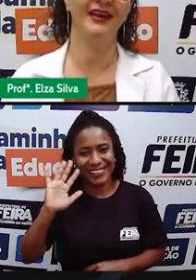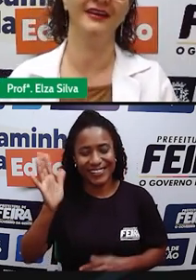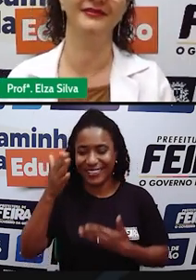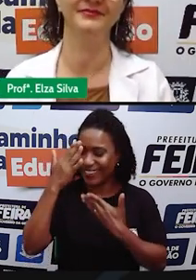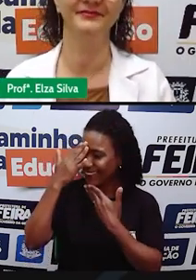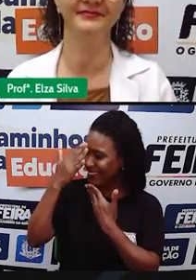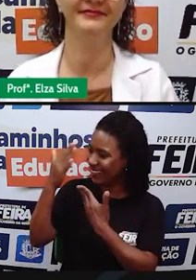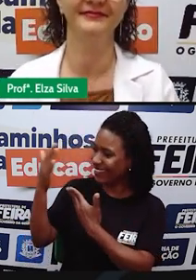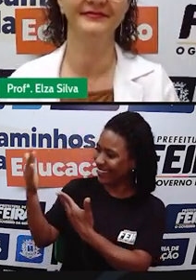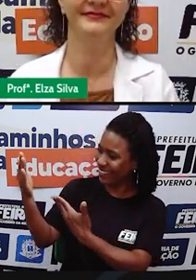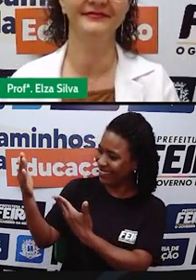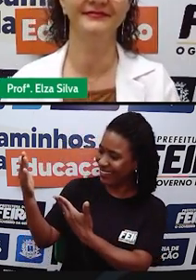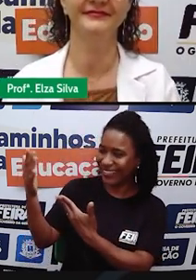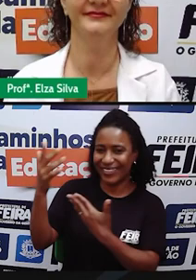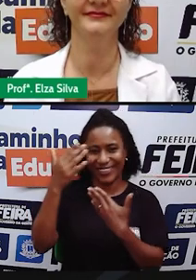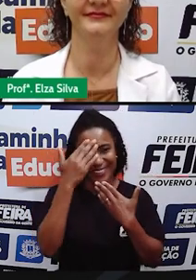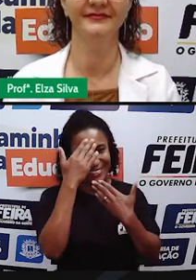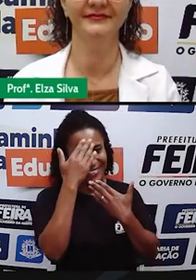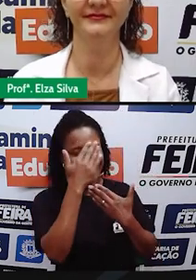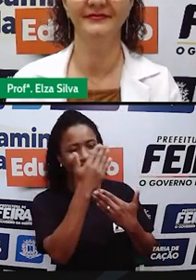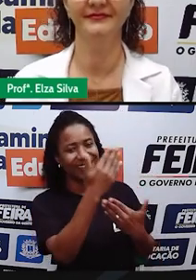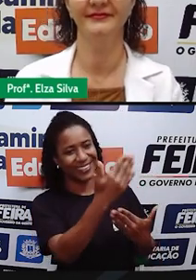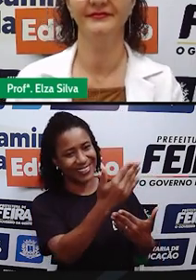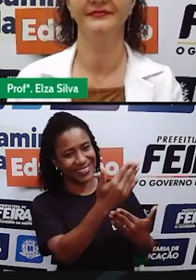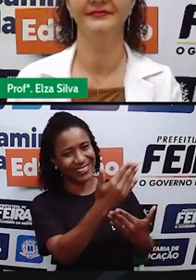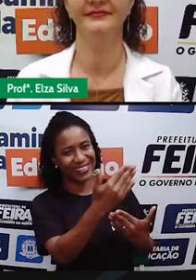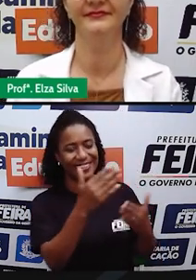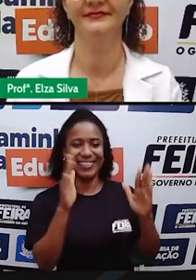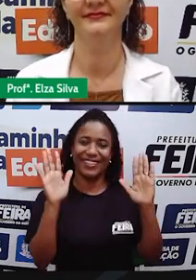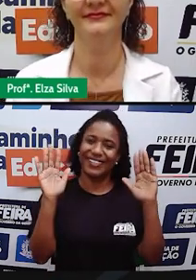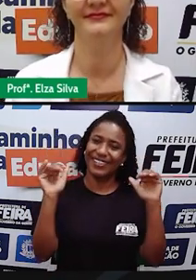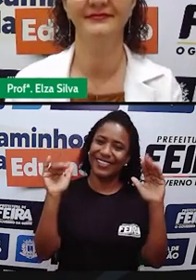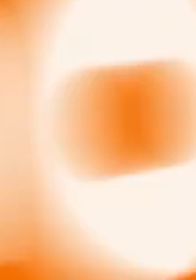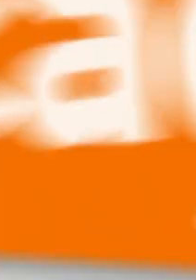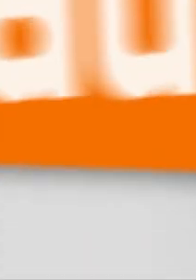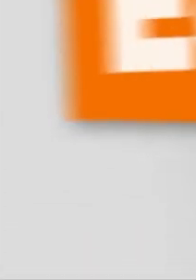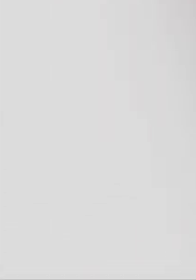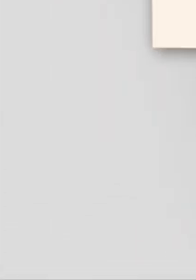Andréia Thank you Thank you Elsa Bye